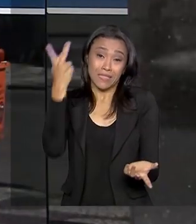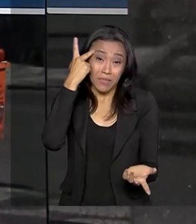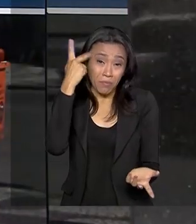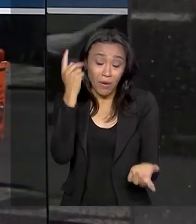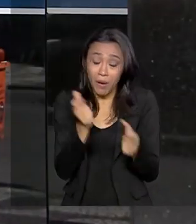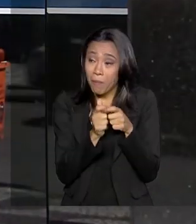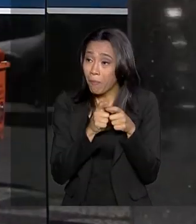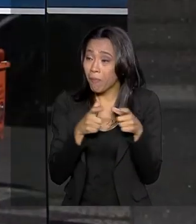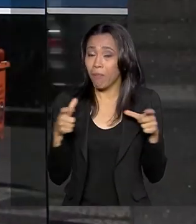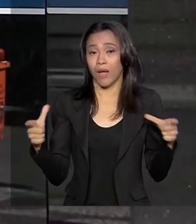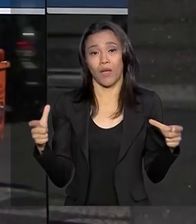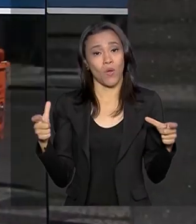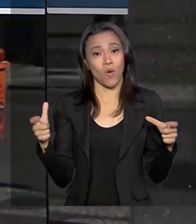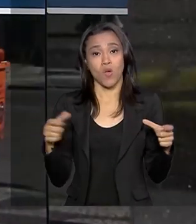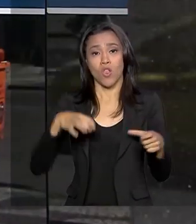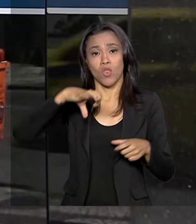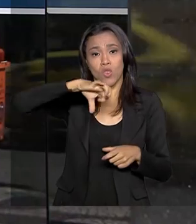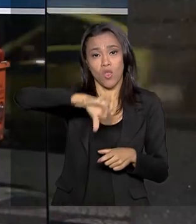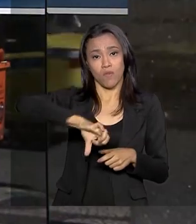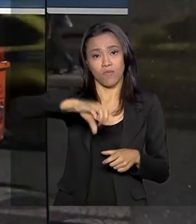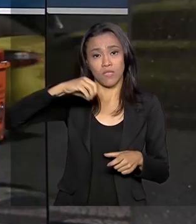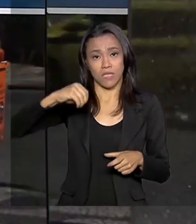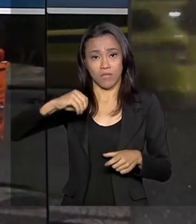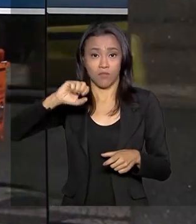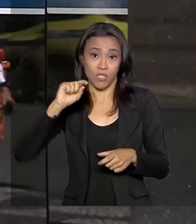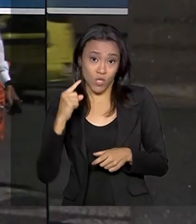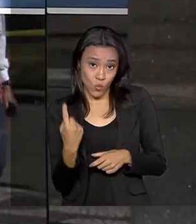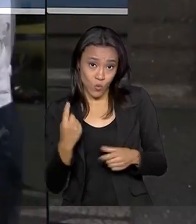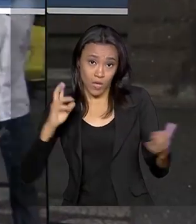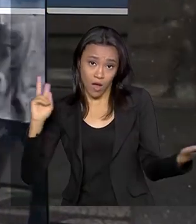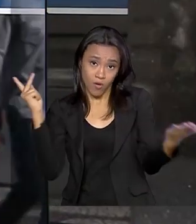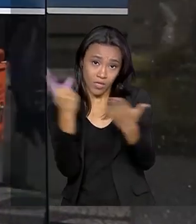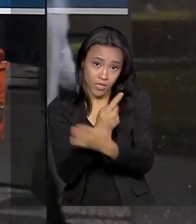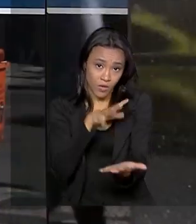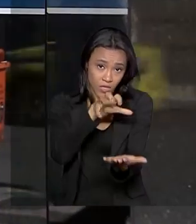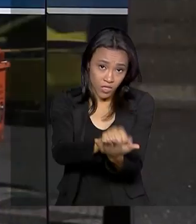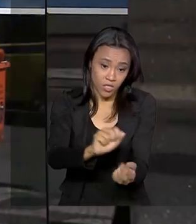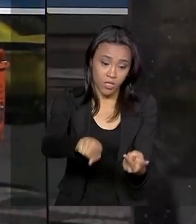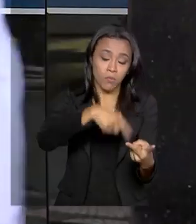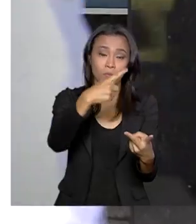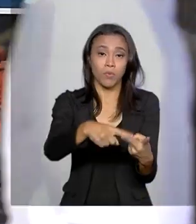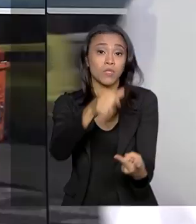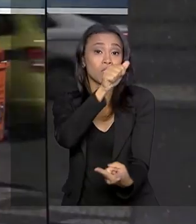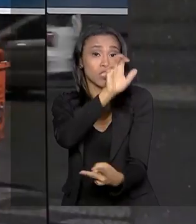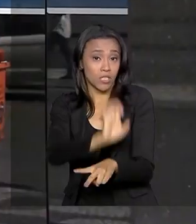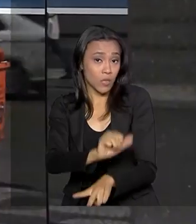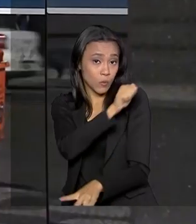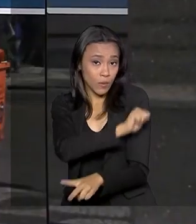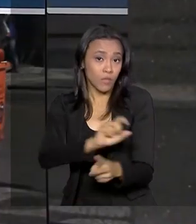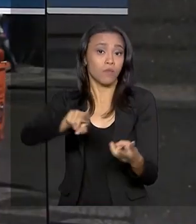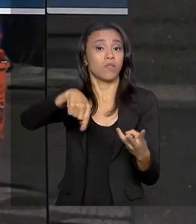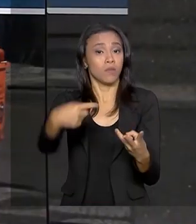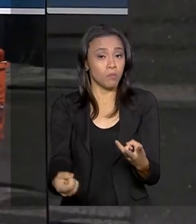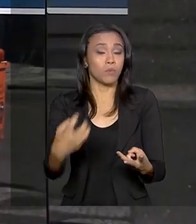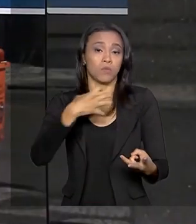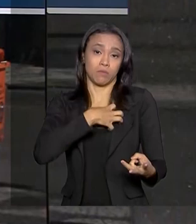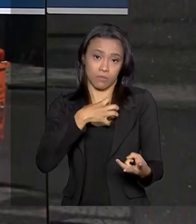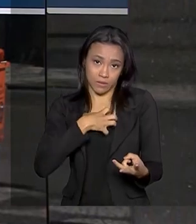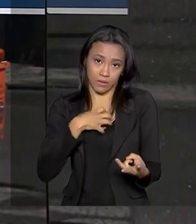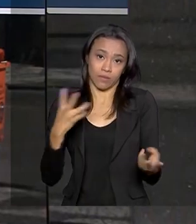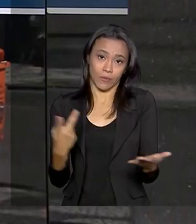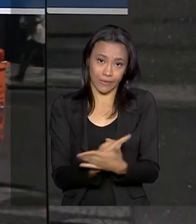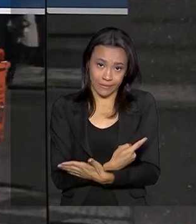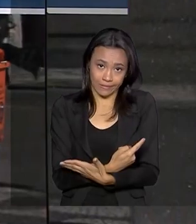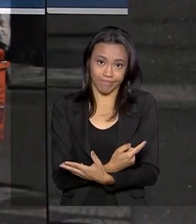maior número de casos. Foram 901 registros. Depois vem o Rio de Janeiro com 5 e a Bahia com 1. Por